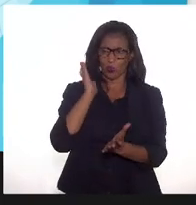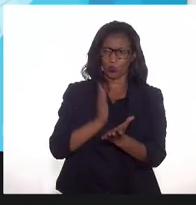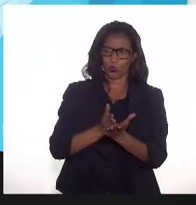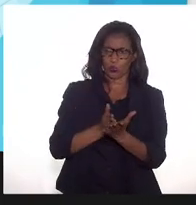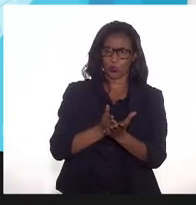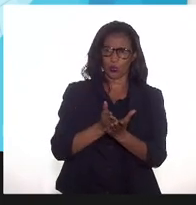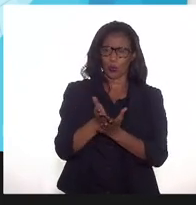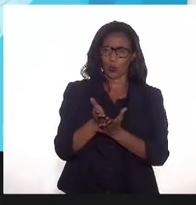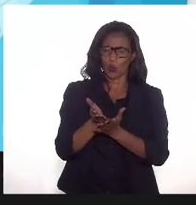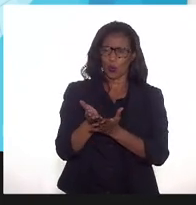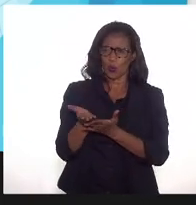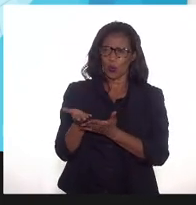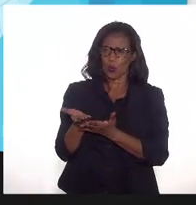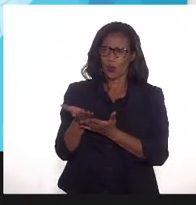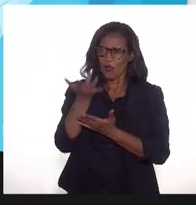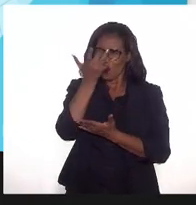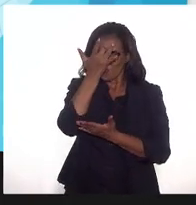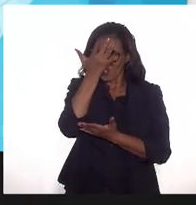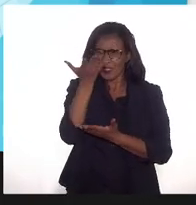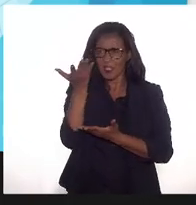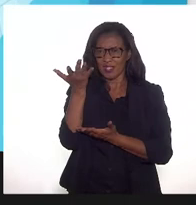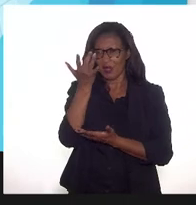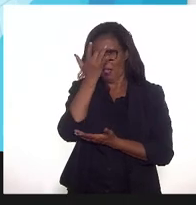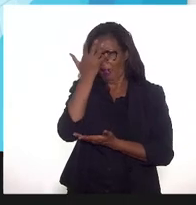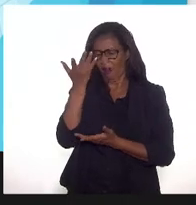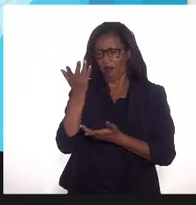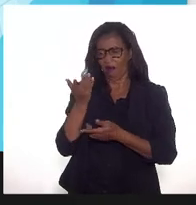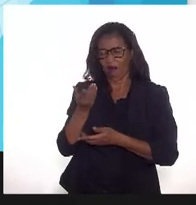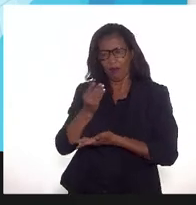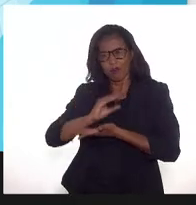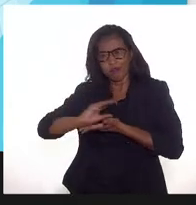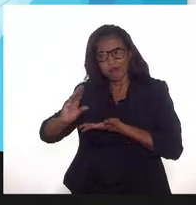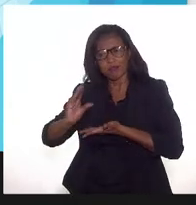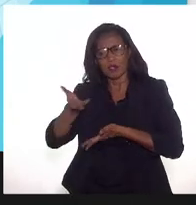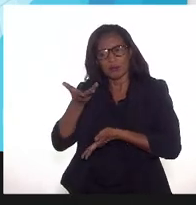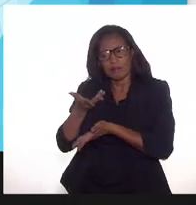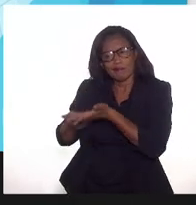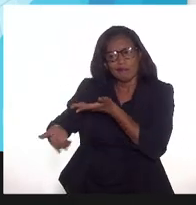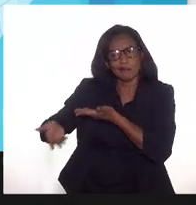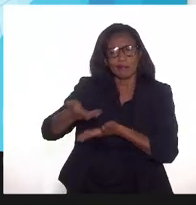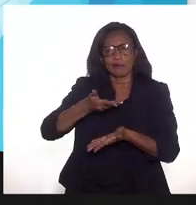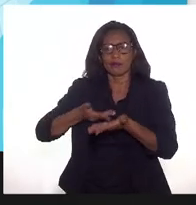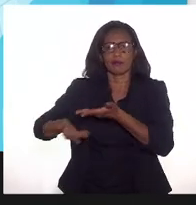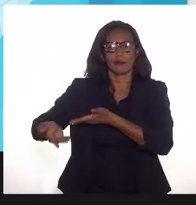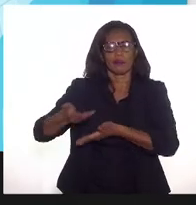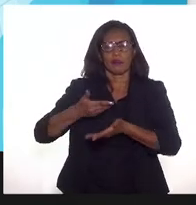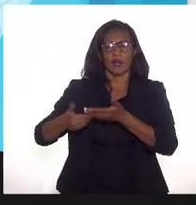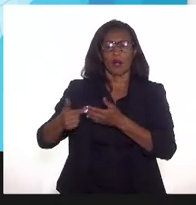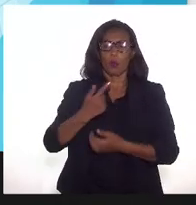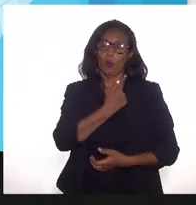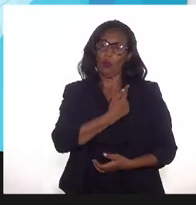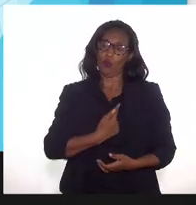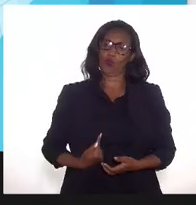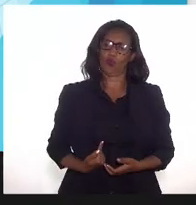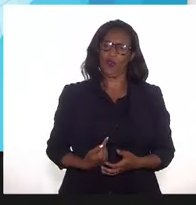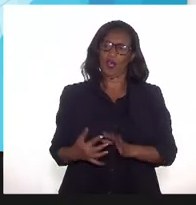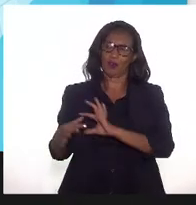investimento uma facilitação desse investimento por conta de governos